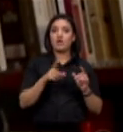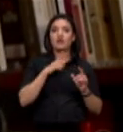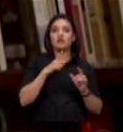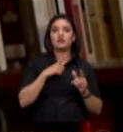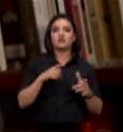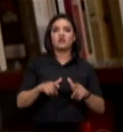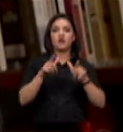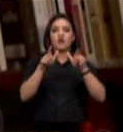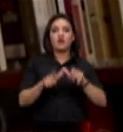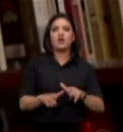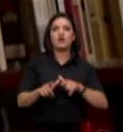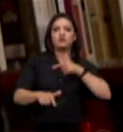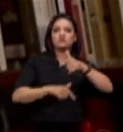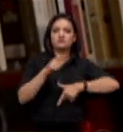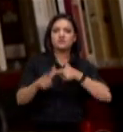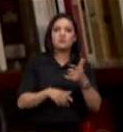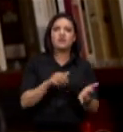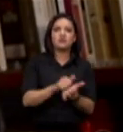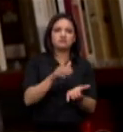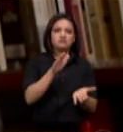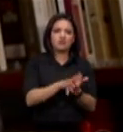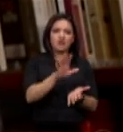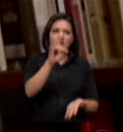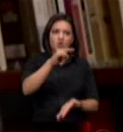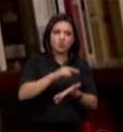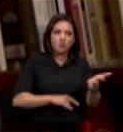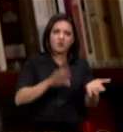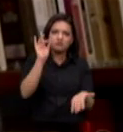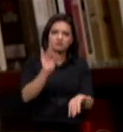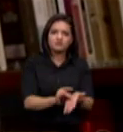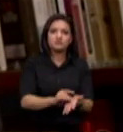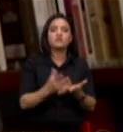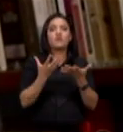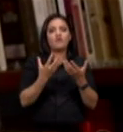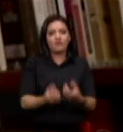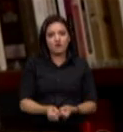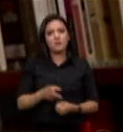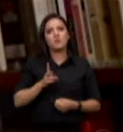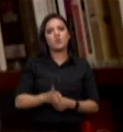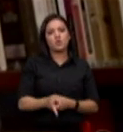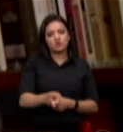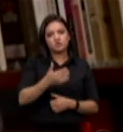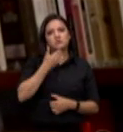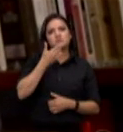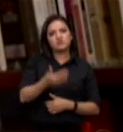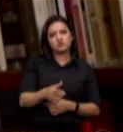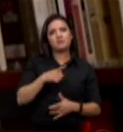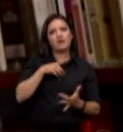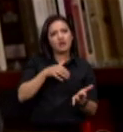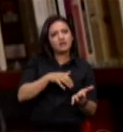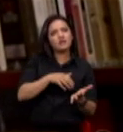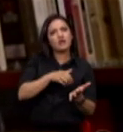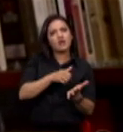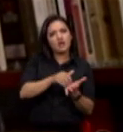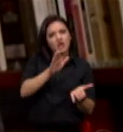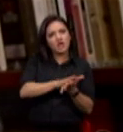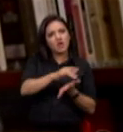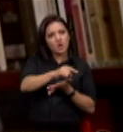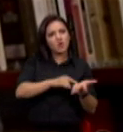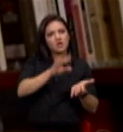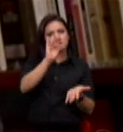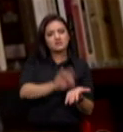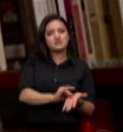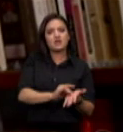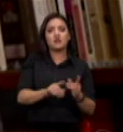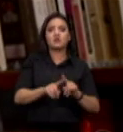fundiária nesse sentido nós vamos continuar advogando por um texto de regulação coerente como nós fizemos